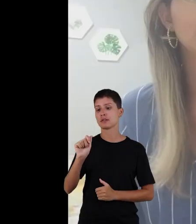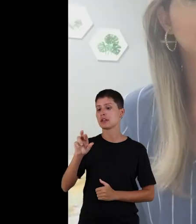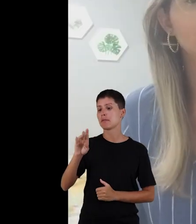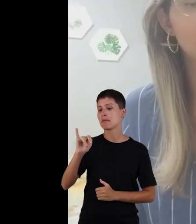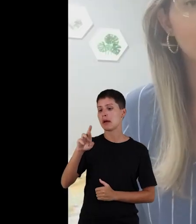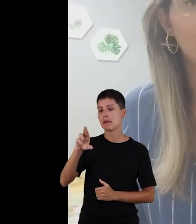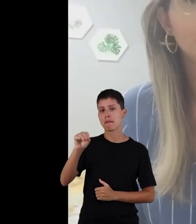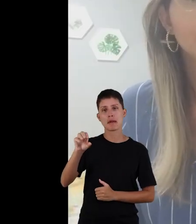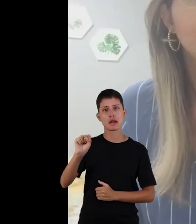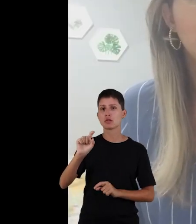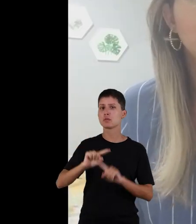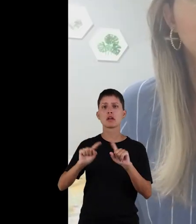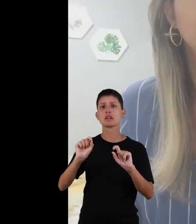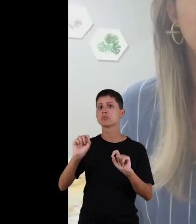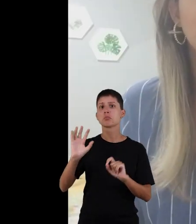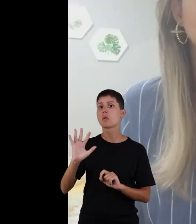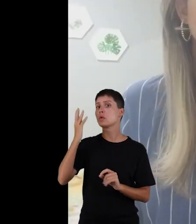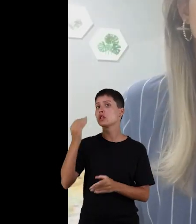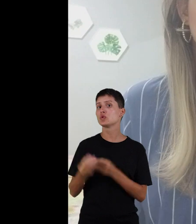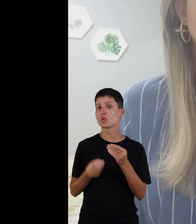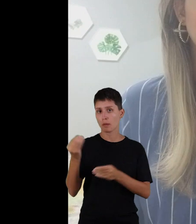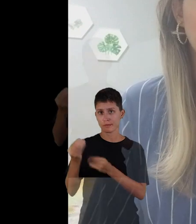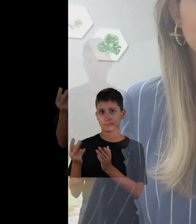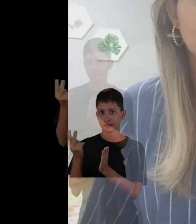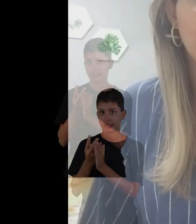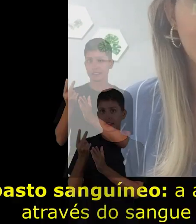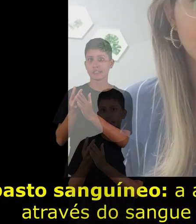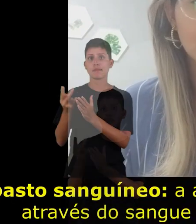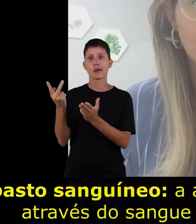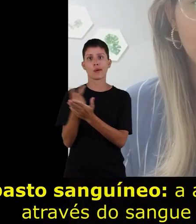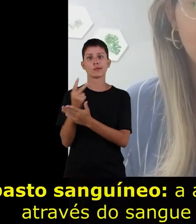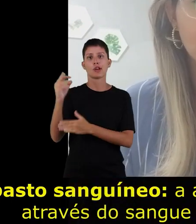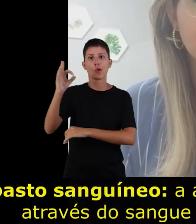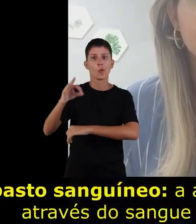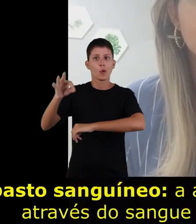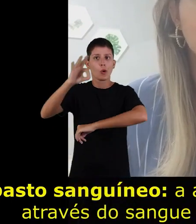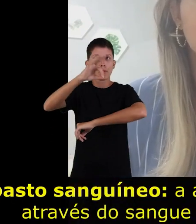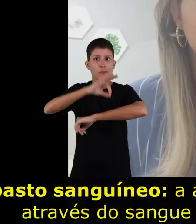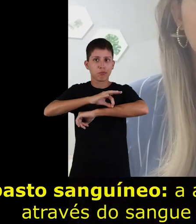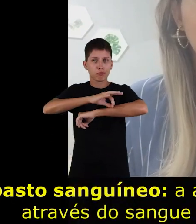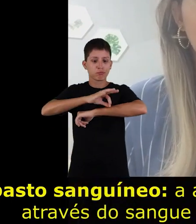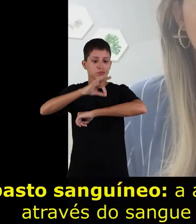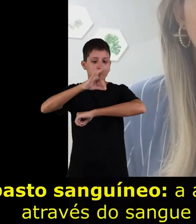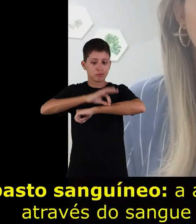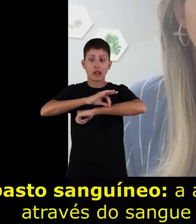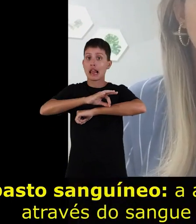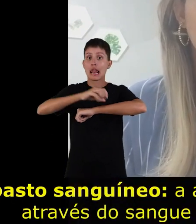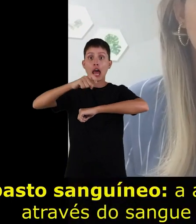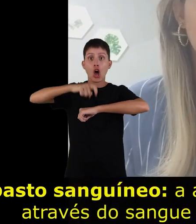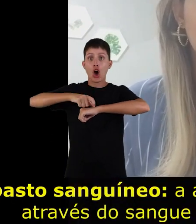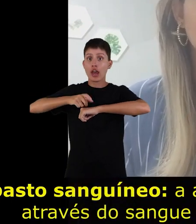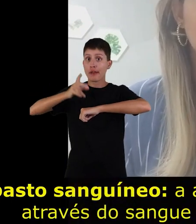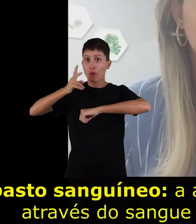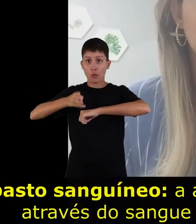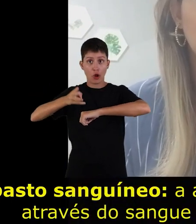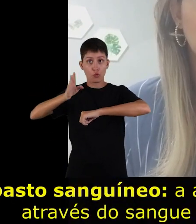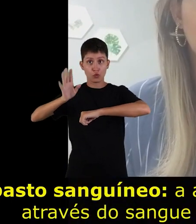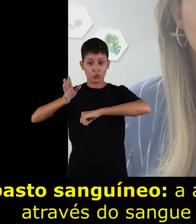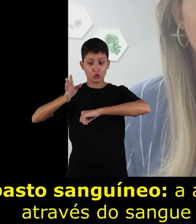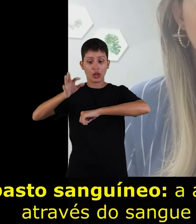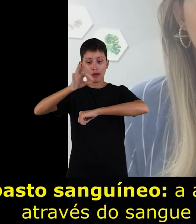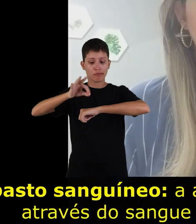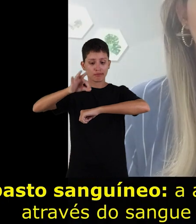como ocorre essa transmissão? Bom, no momento que o inseto vai fazer o repasto sanguíneo, ele imediatamente